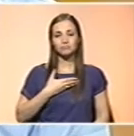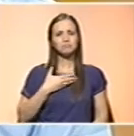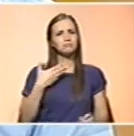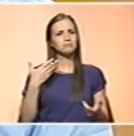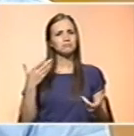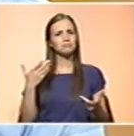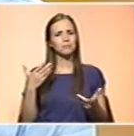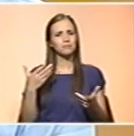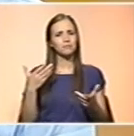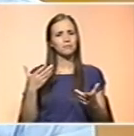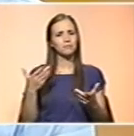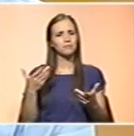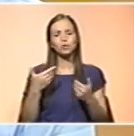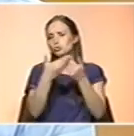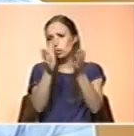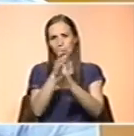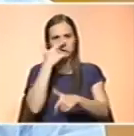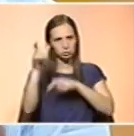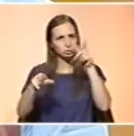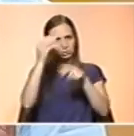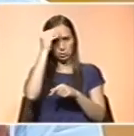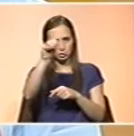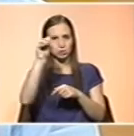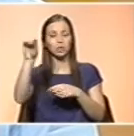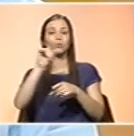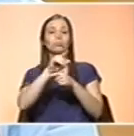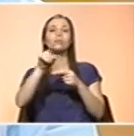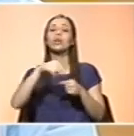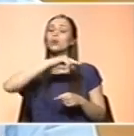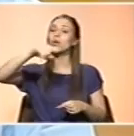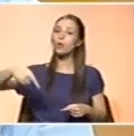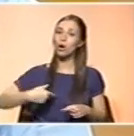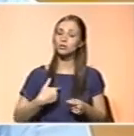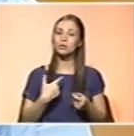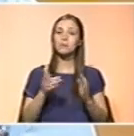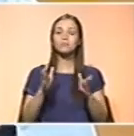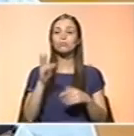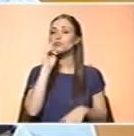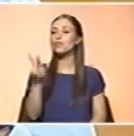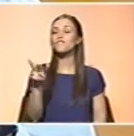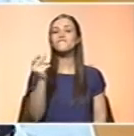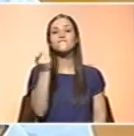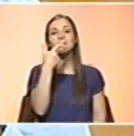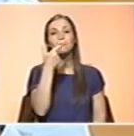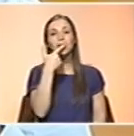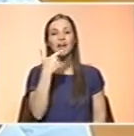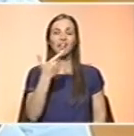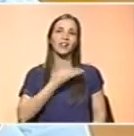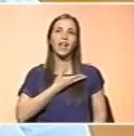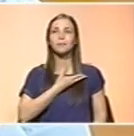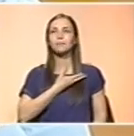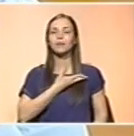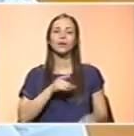alargada a toda a população porque nós temos que deixar de olhar para a vitamina D apenas como